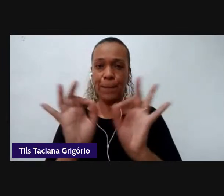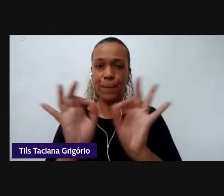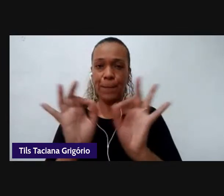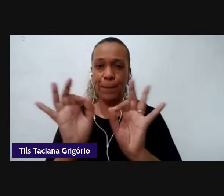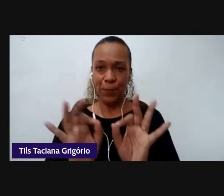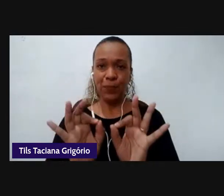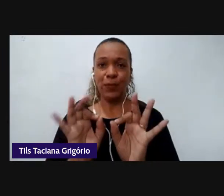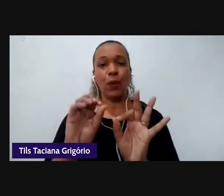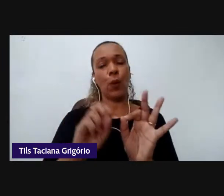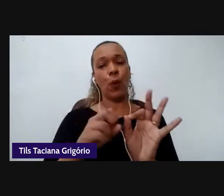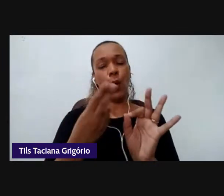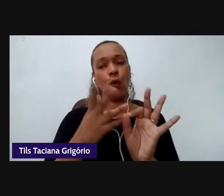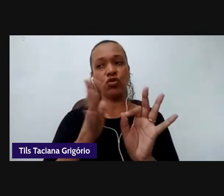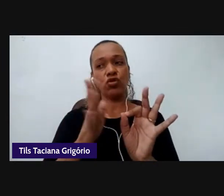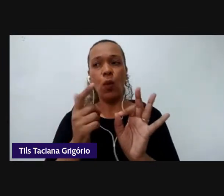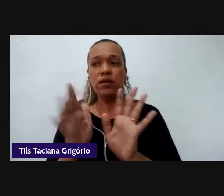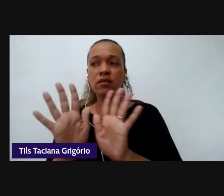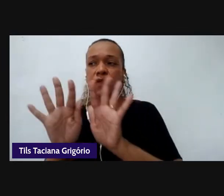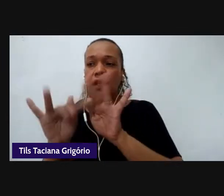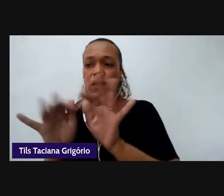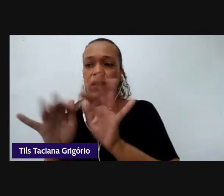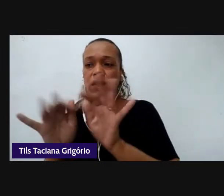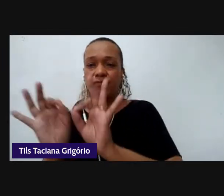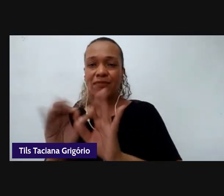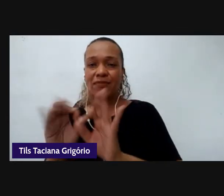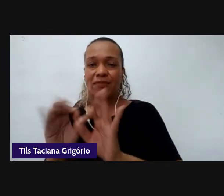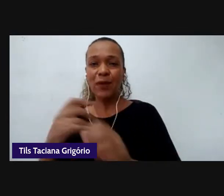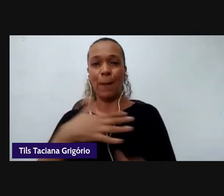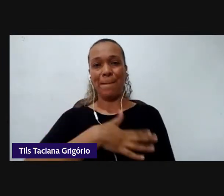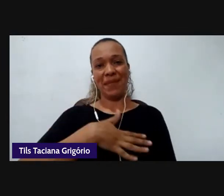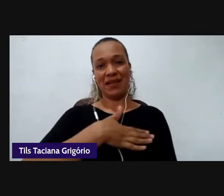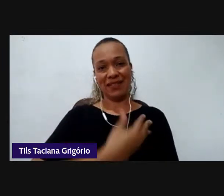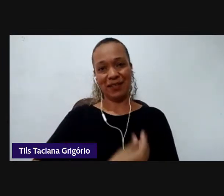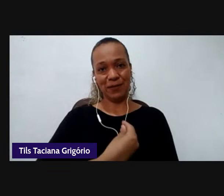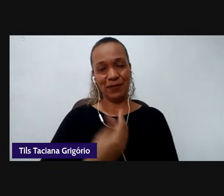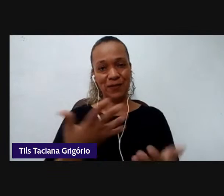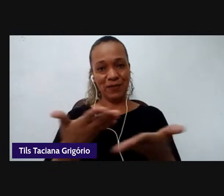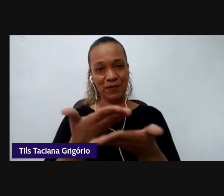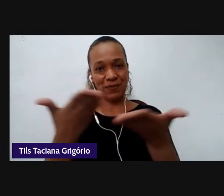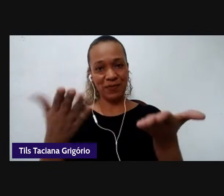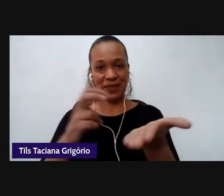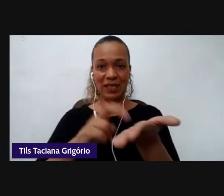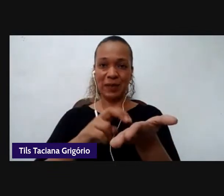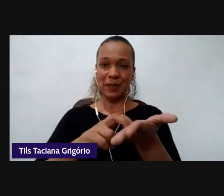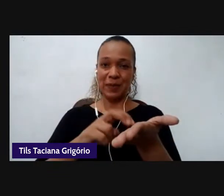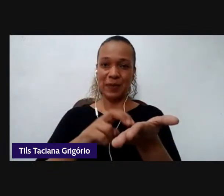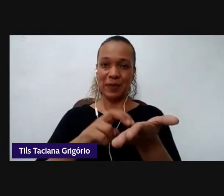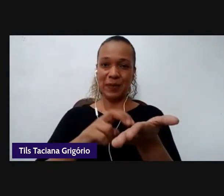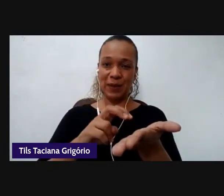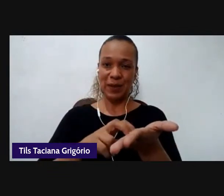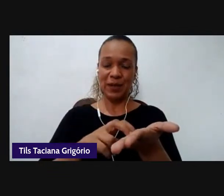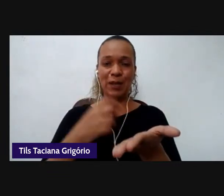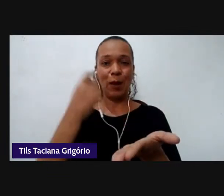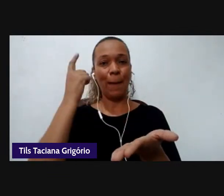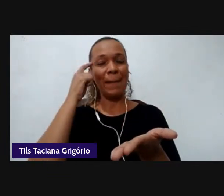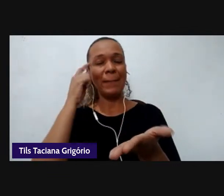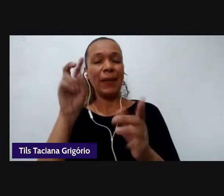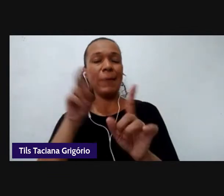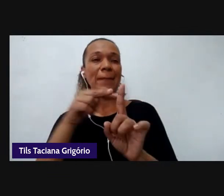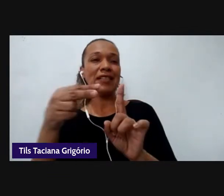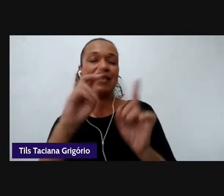fase de conclusão. Então, é um prazer estar com vocês nessa manhã, a gente vem aqui na perspectiva de dialogar, de